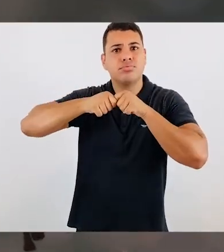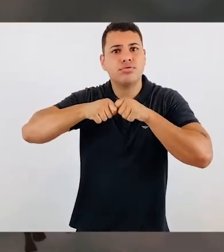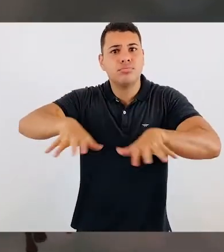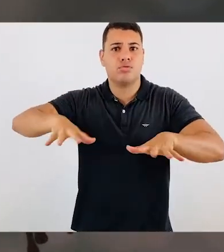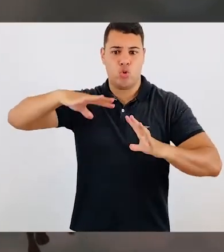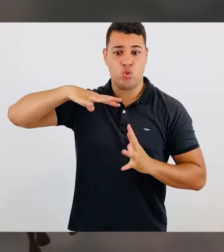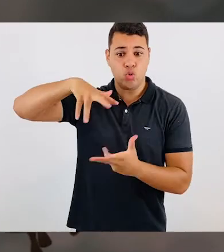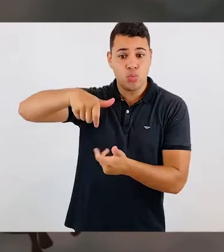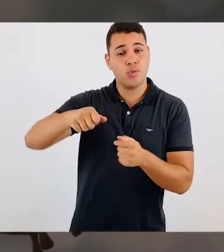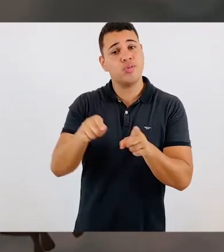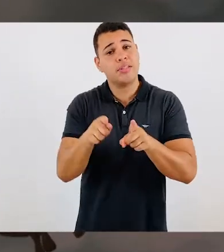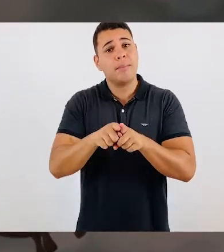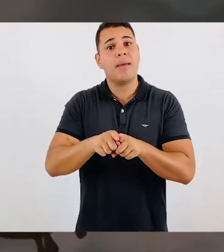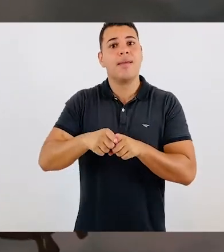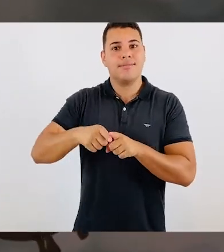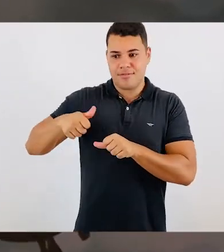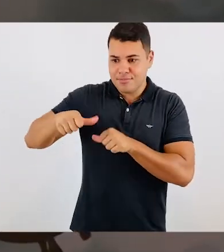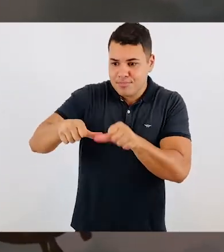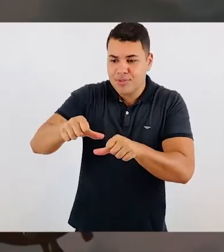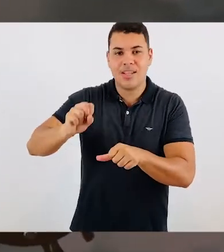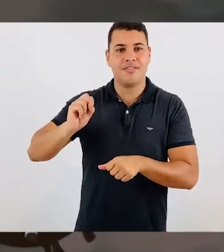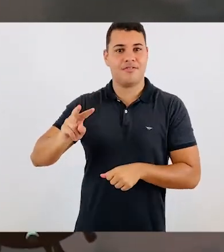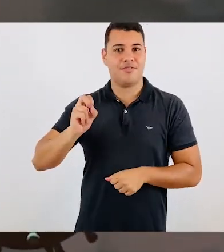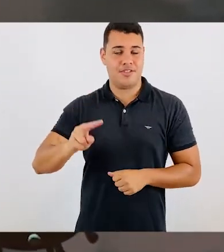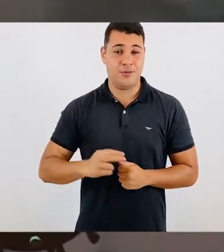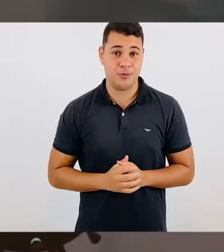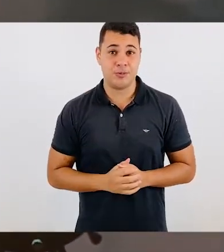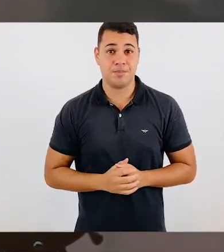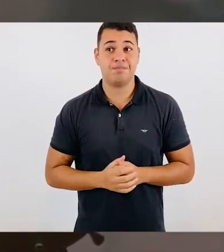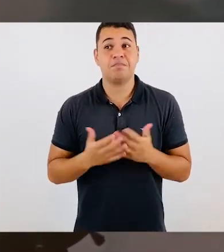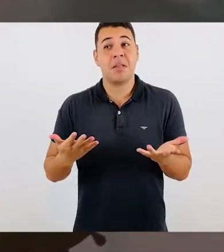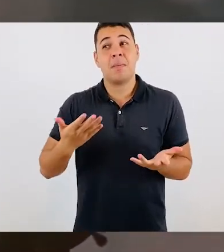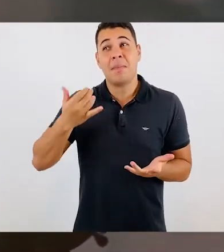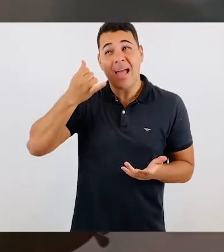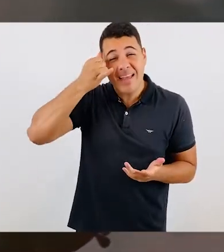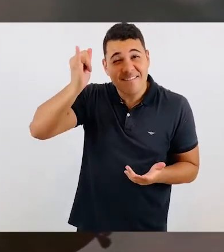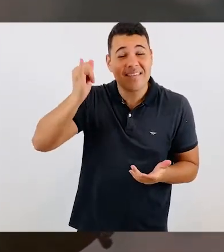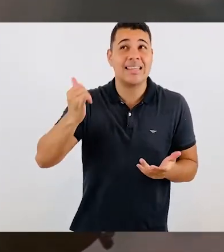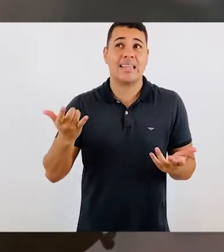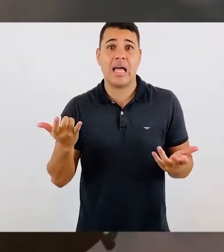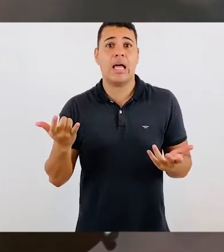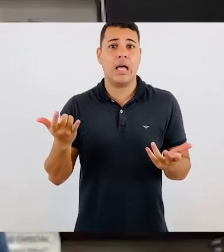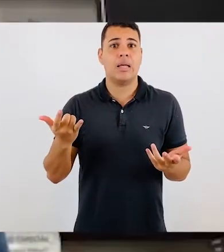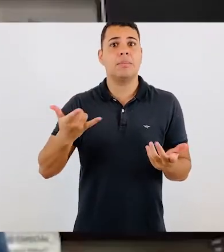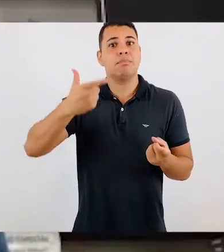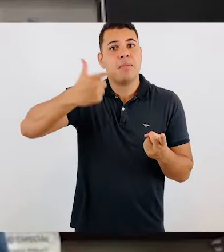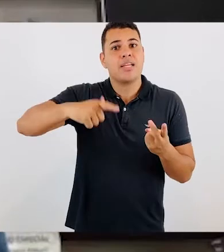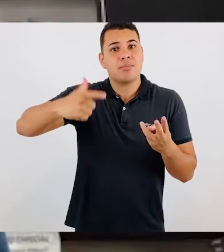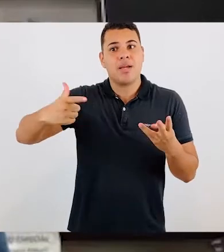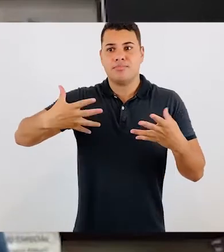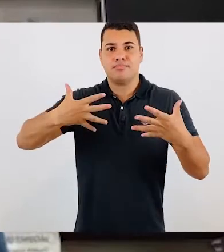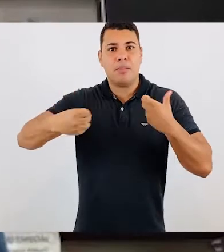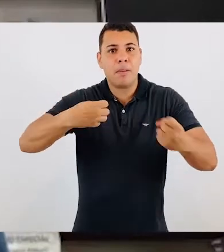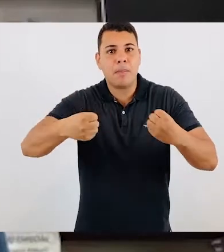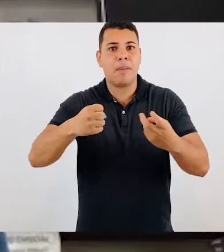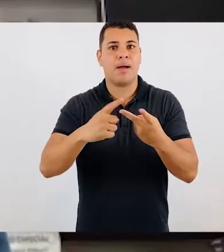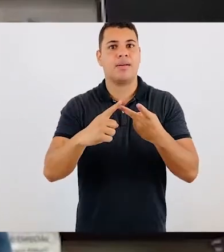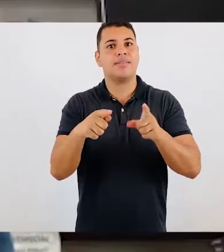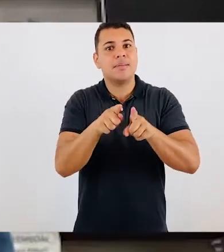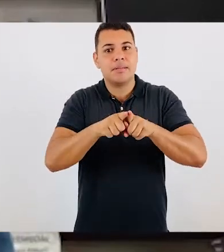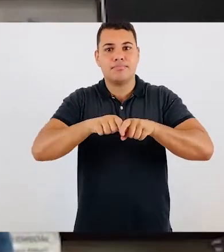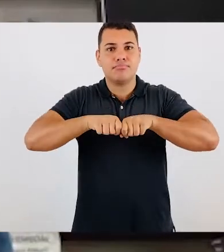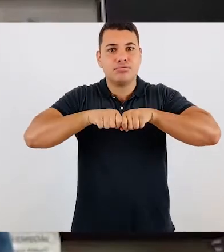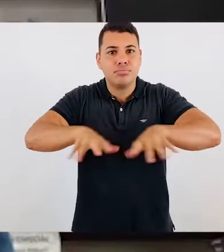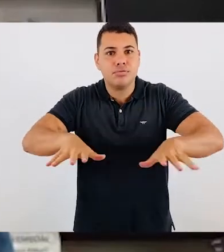reinfecções e de novas variantes, como a Ômicron? Para evitar esse cenário de novas reinfecções e